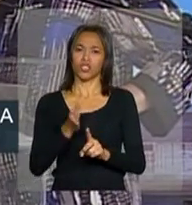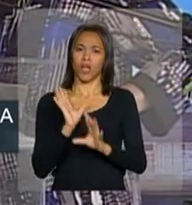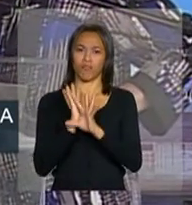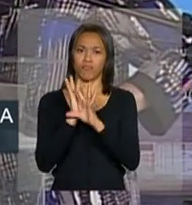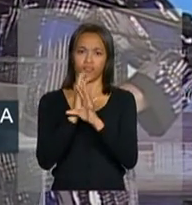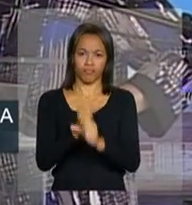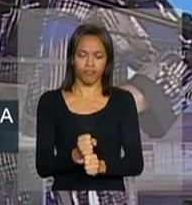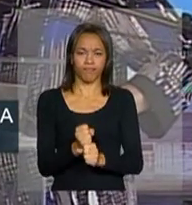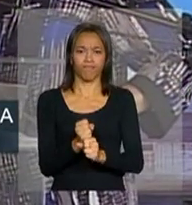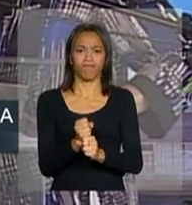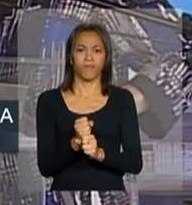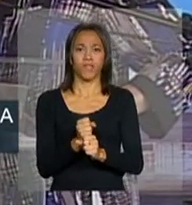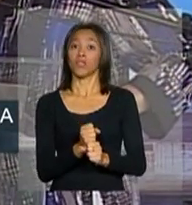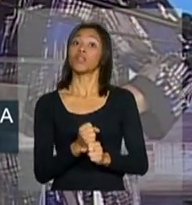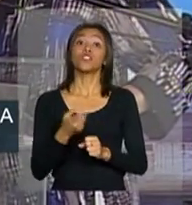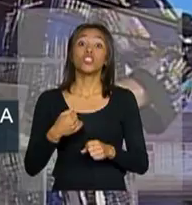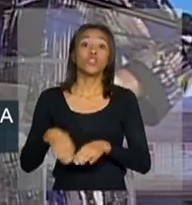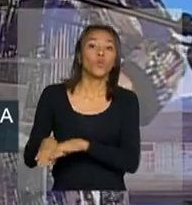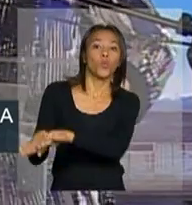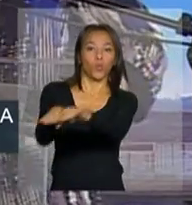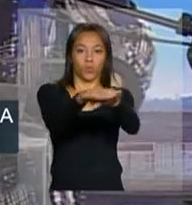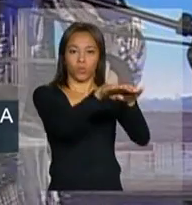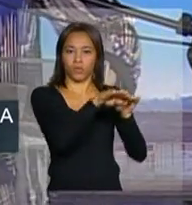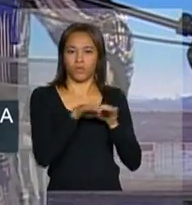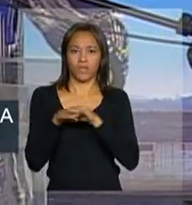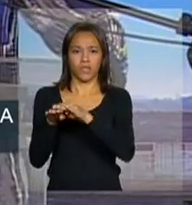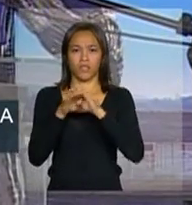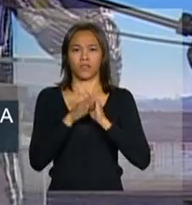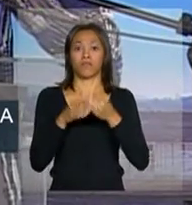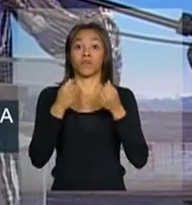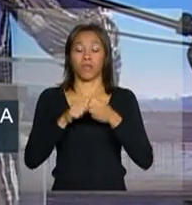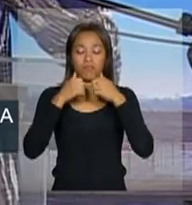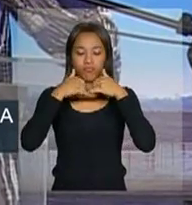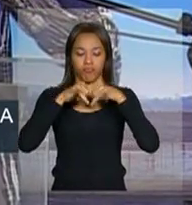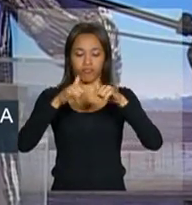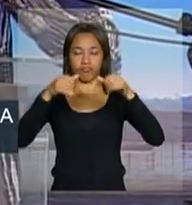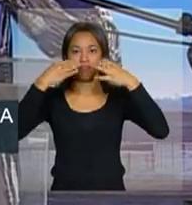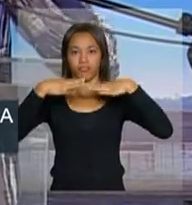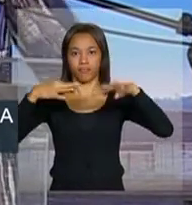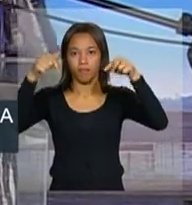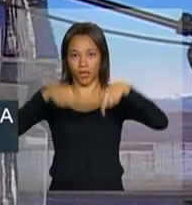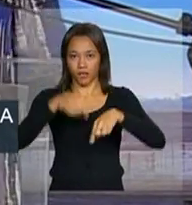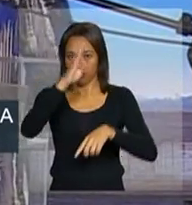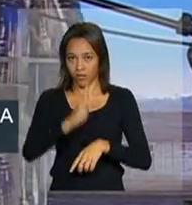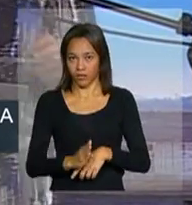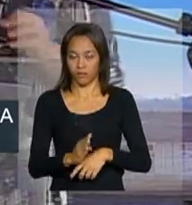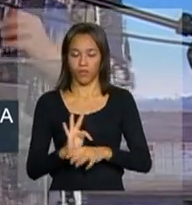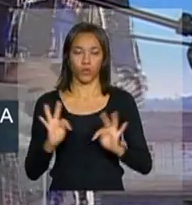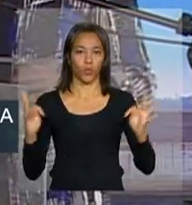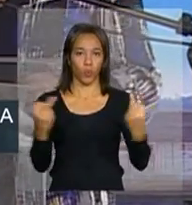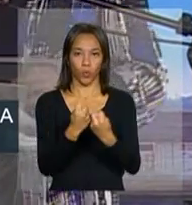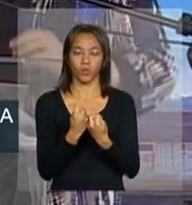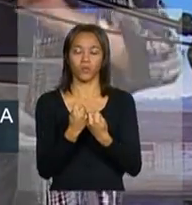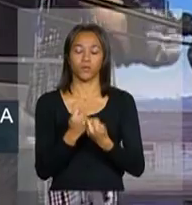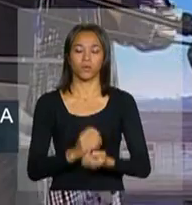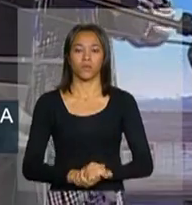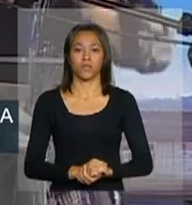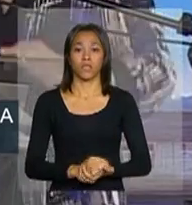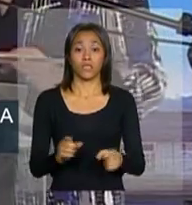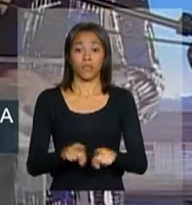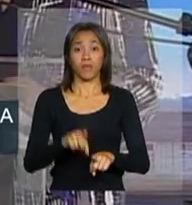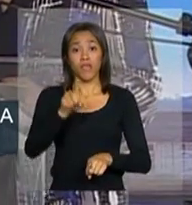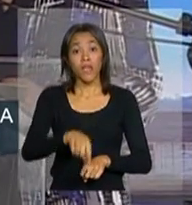universalização da hidreletricidade no Brasil. algo que é